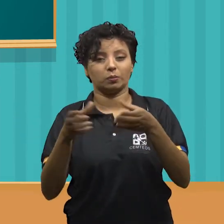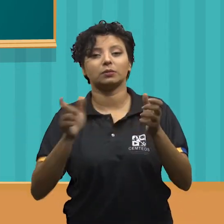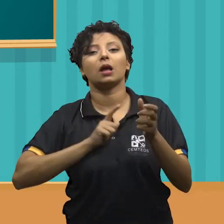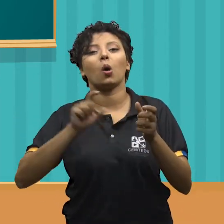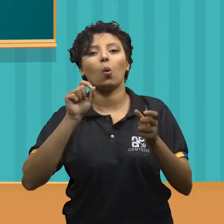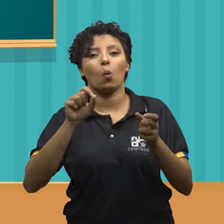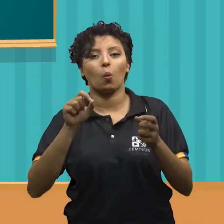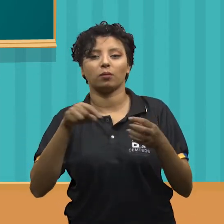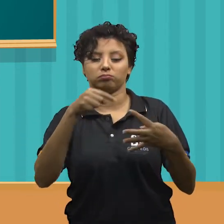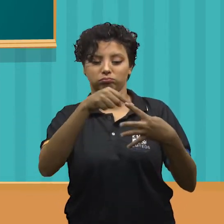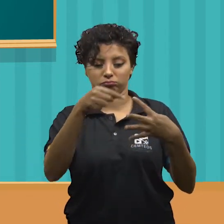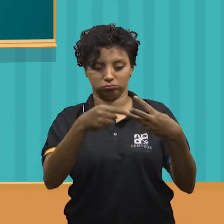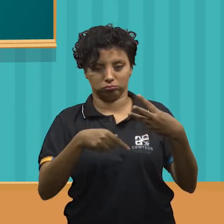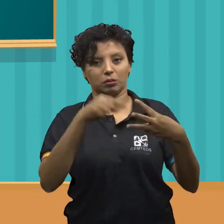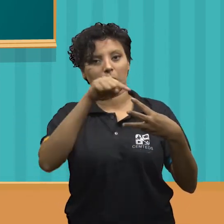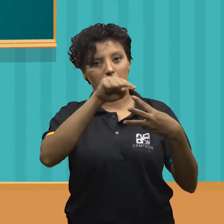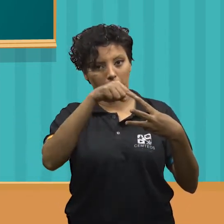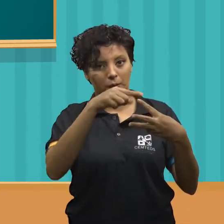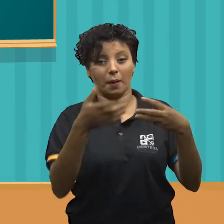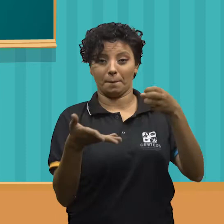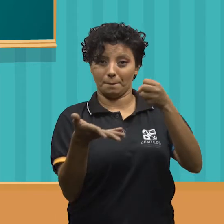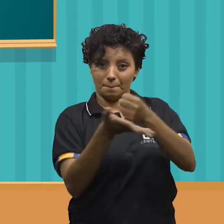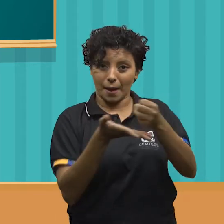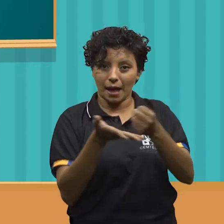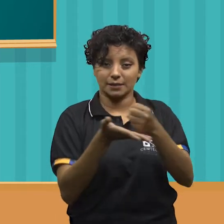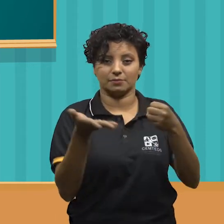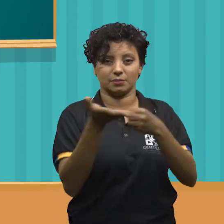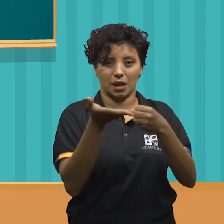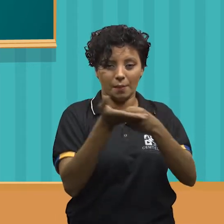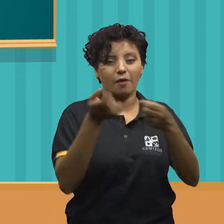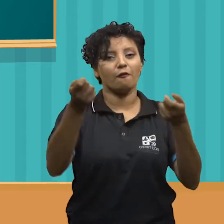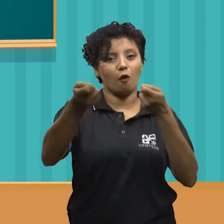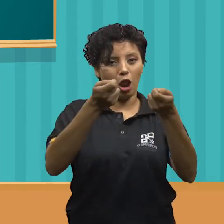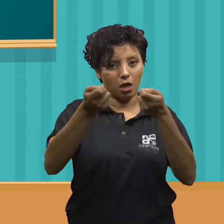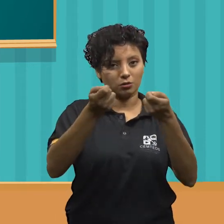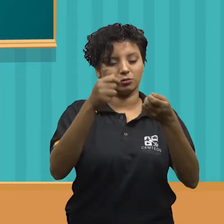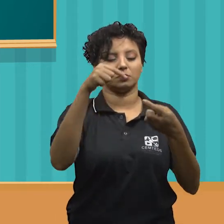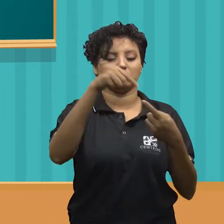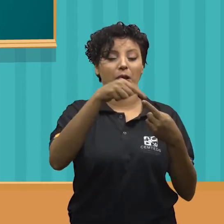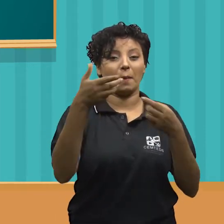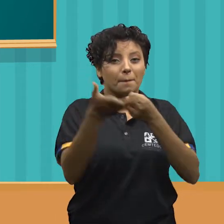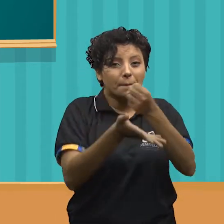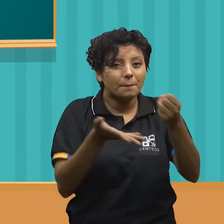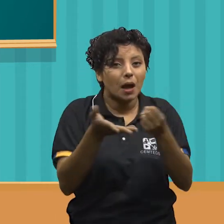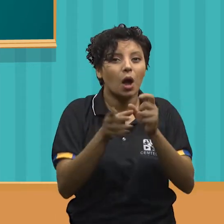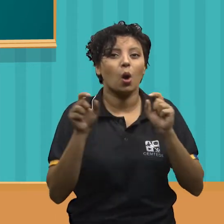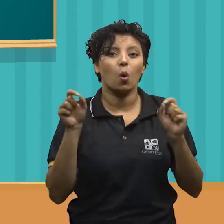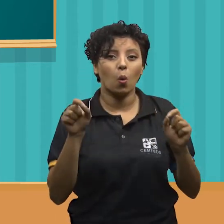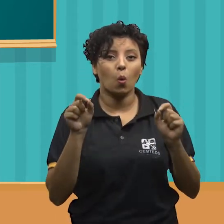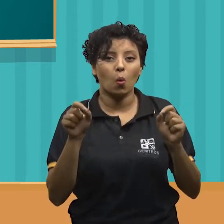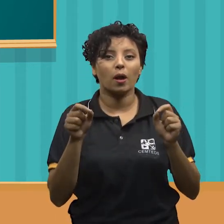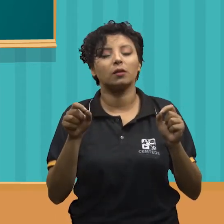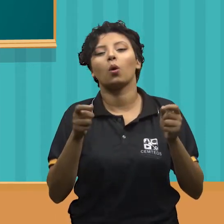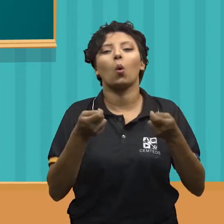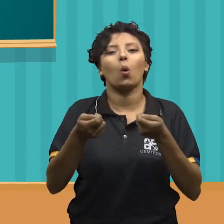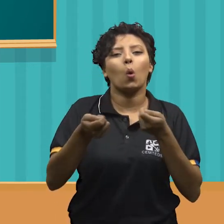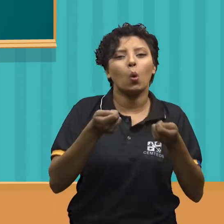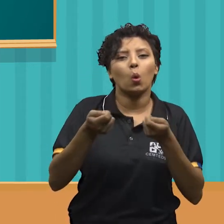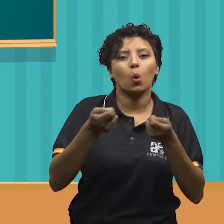componentes da equipe devem assumir as seguintes funções, base, intermédio e volante. Base é o componente da